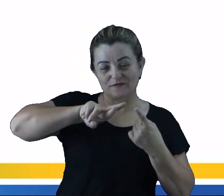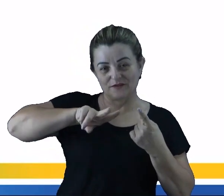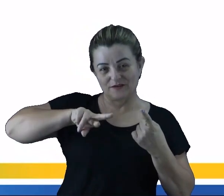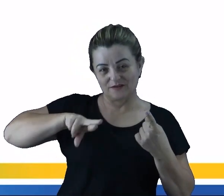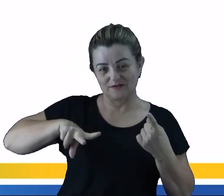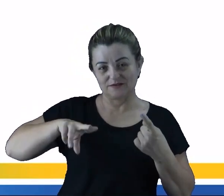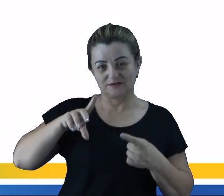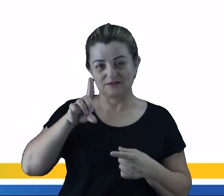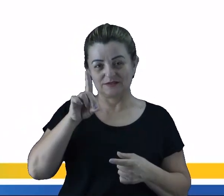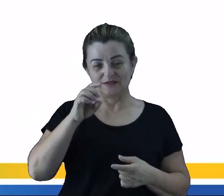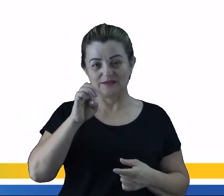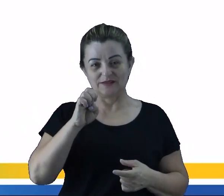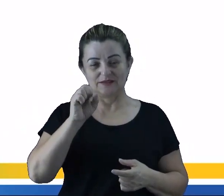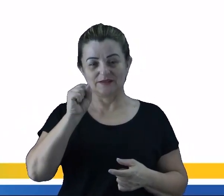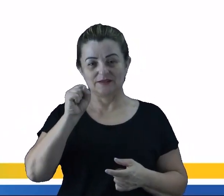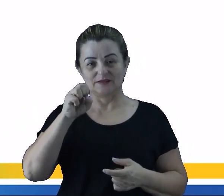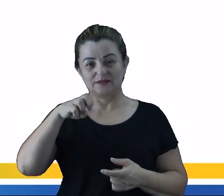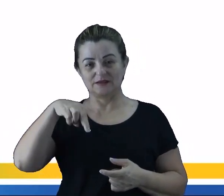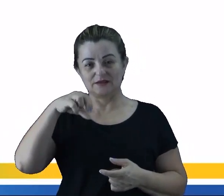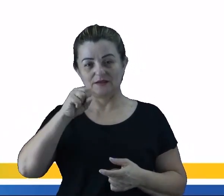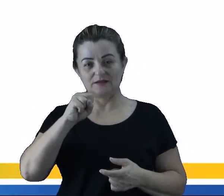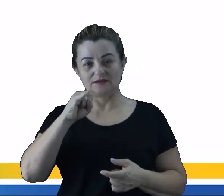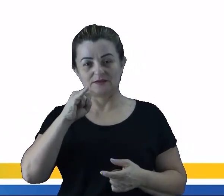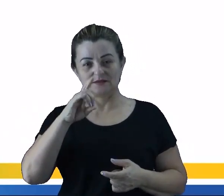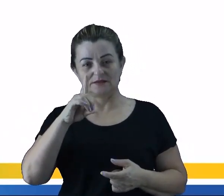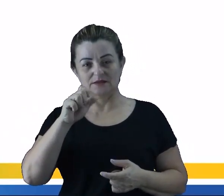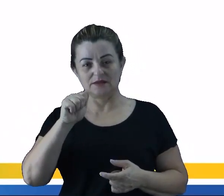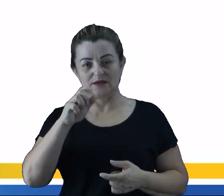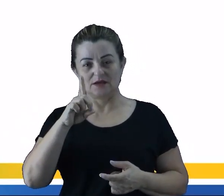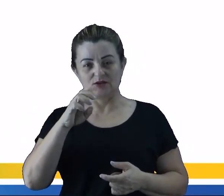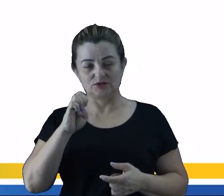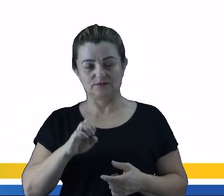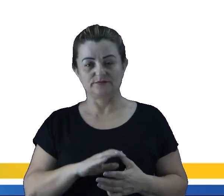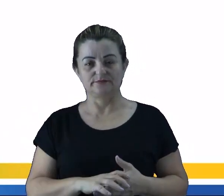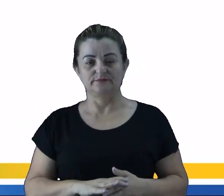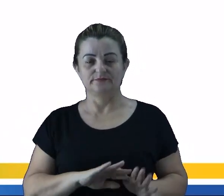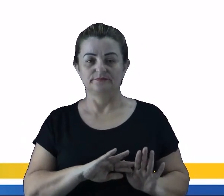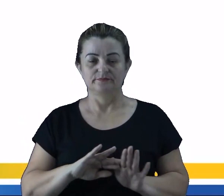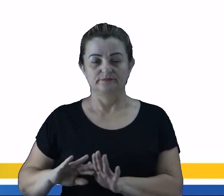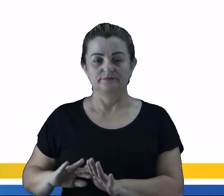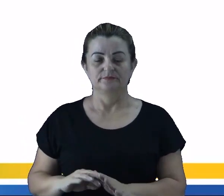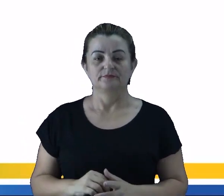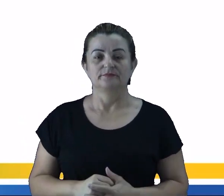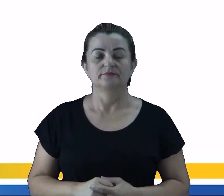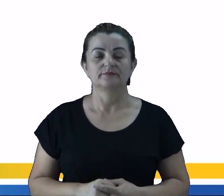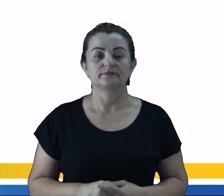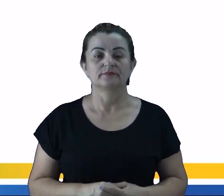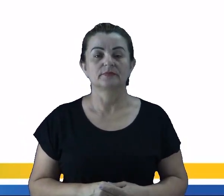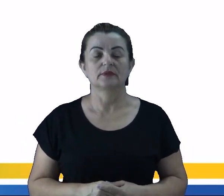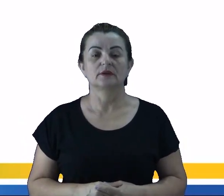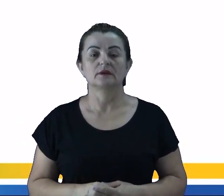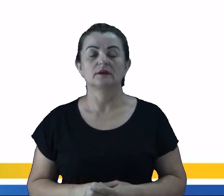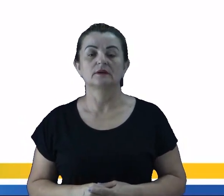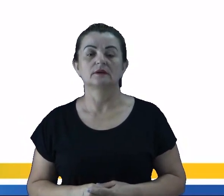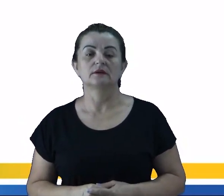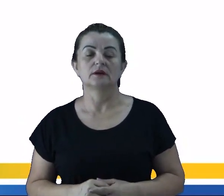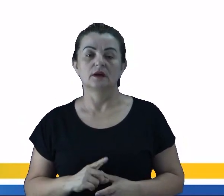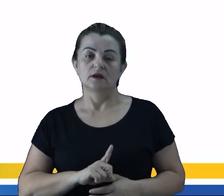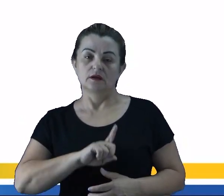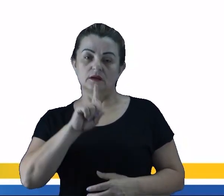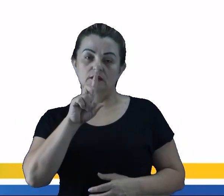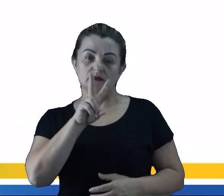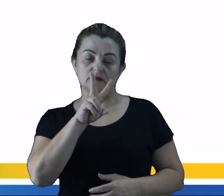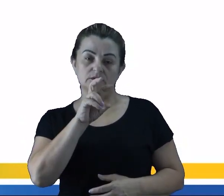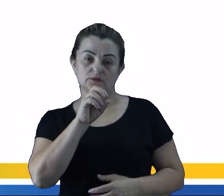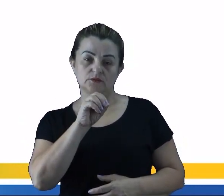densidade. Então, letra A, resposta correta. Vamos para a nossa próxima questão. Então, ela caiu lá no Enem